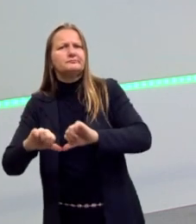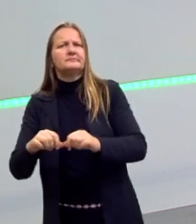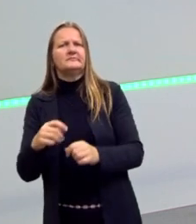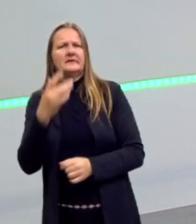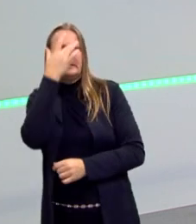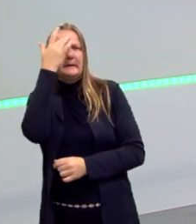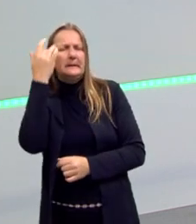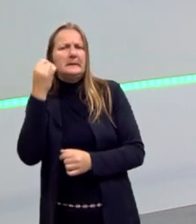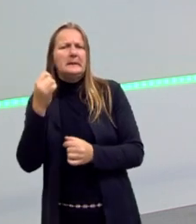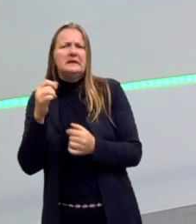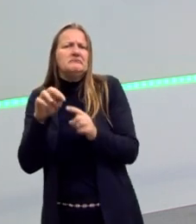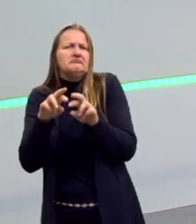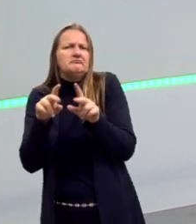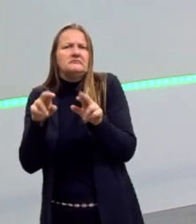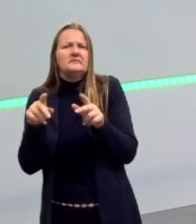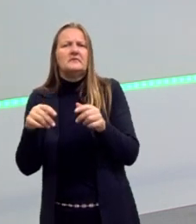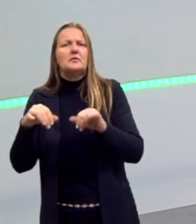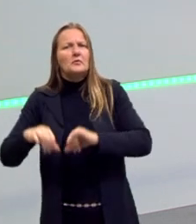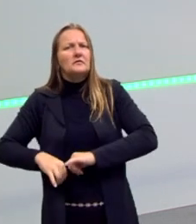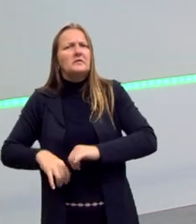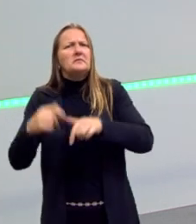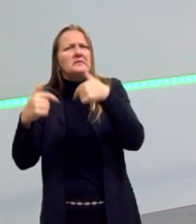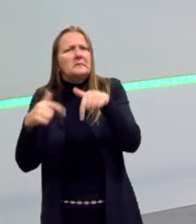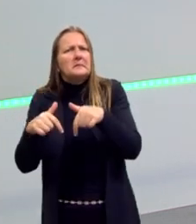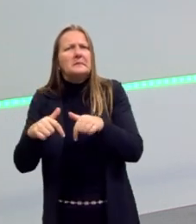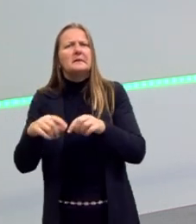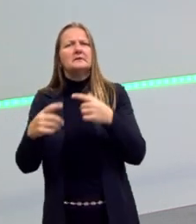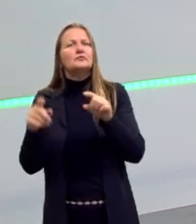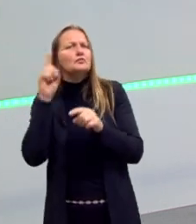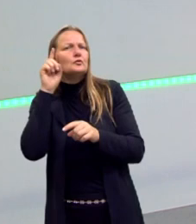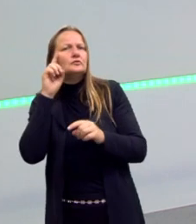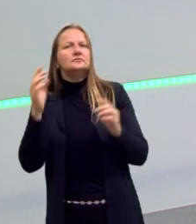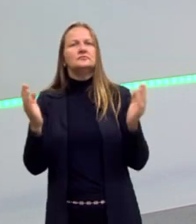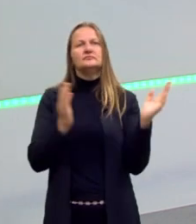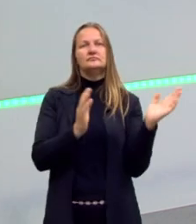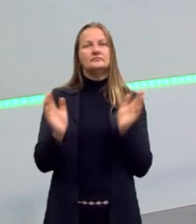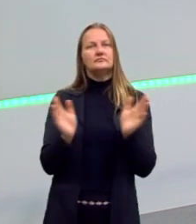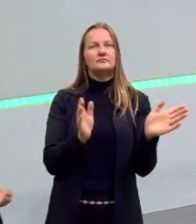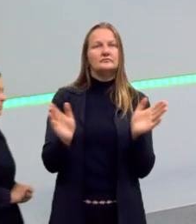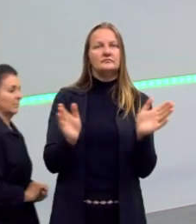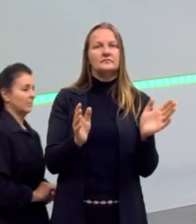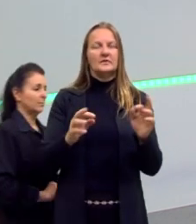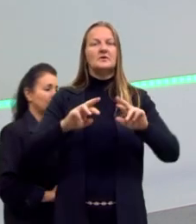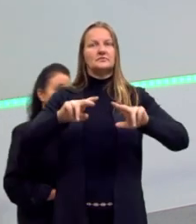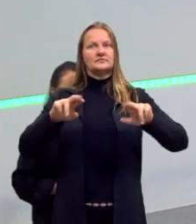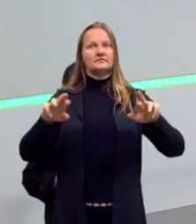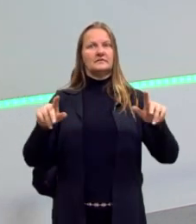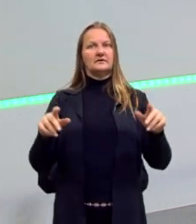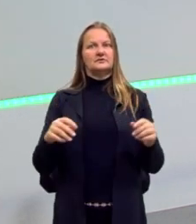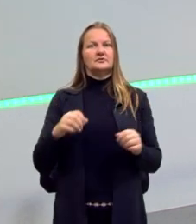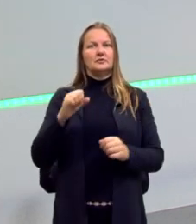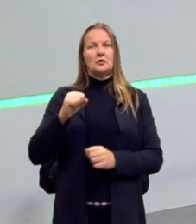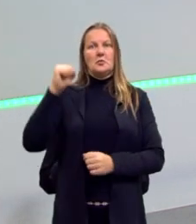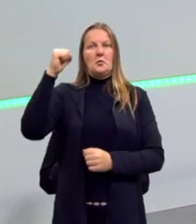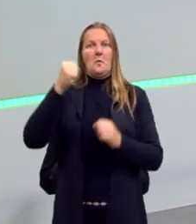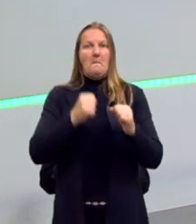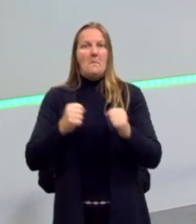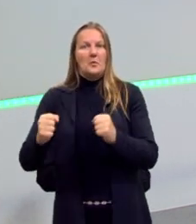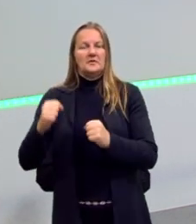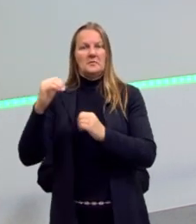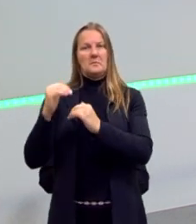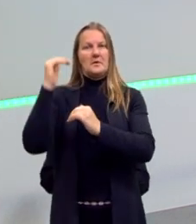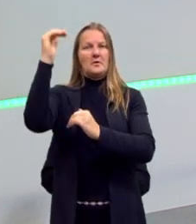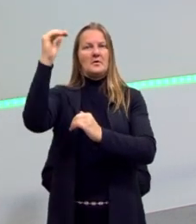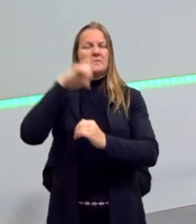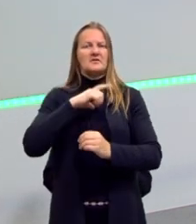pessoas. Aquelas pessoas que estão ali trabalhando todos os dias. E sofrendo nas mãos de um grande poder maior.